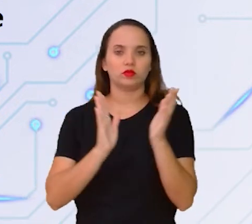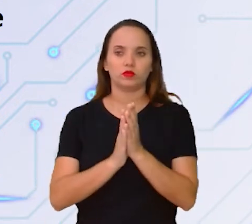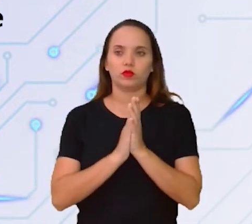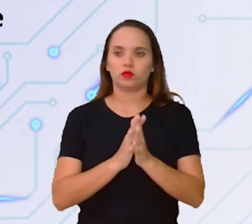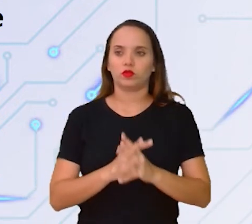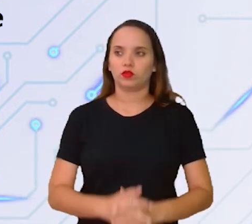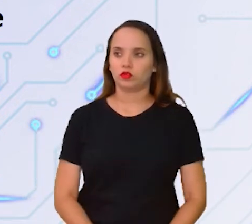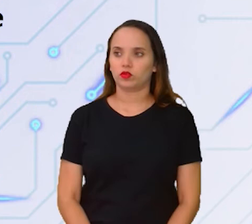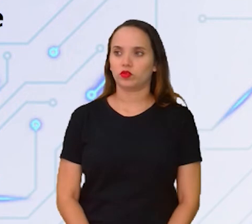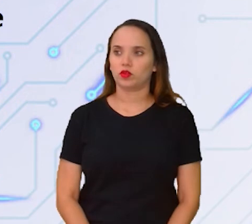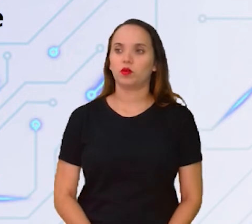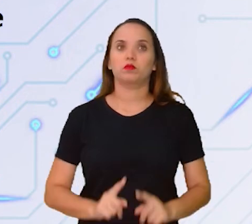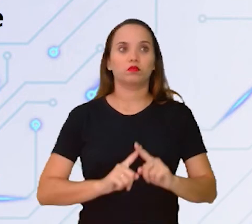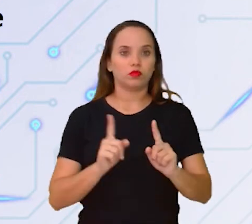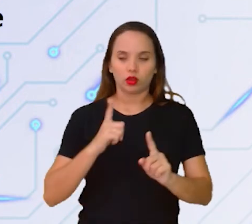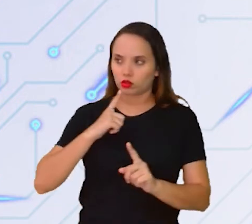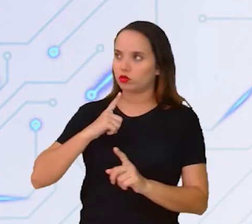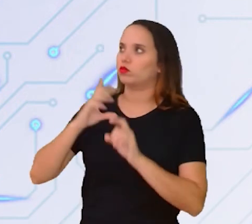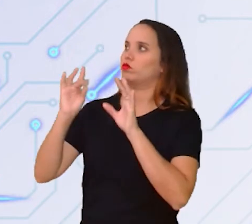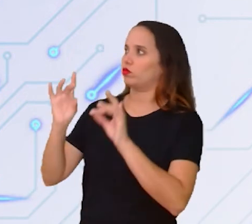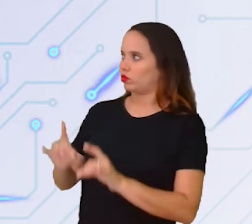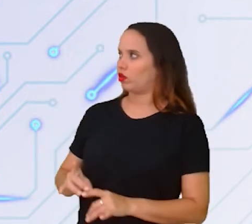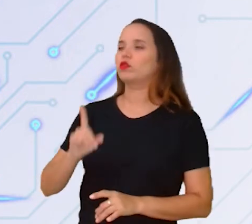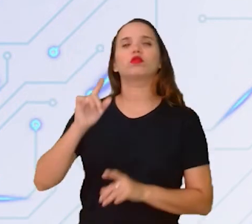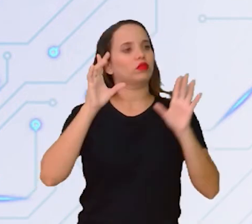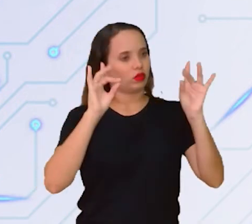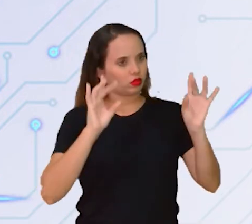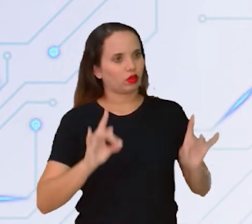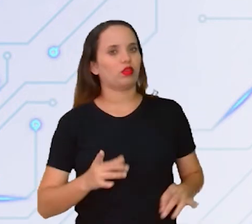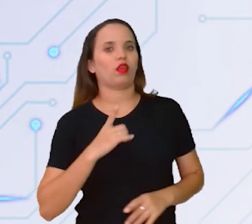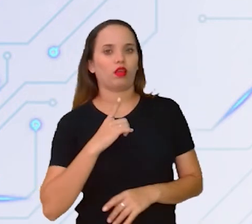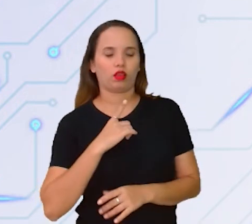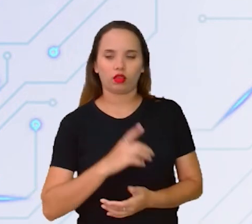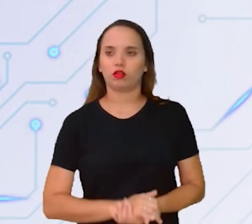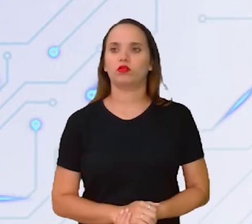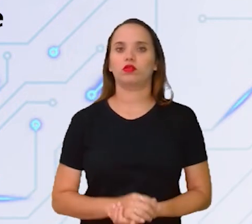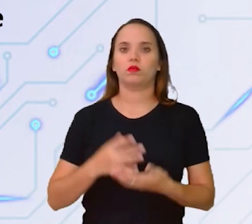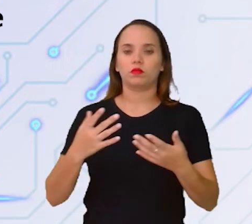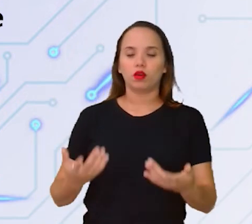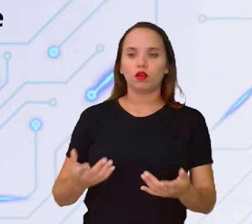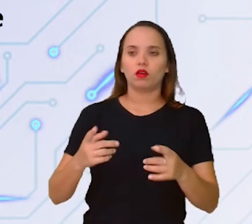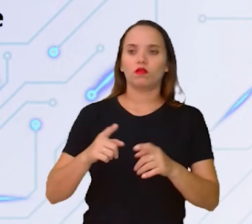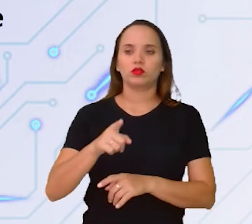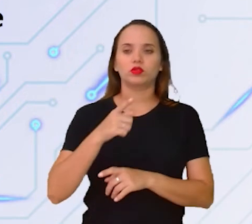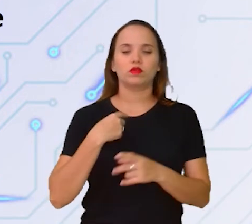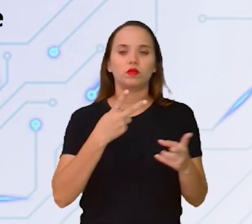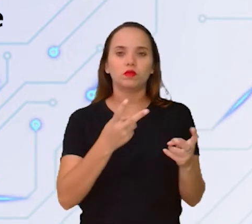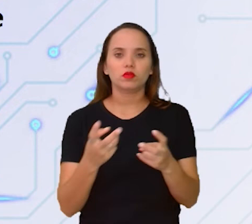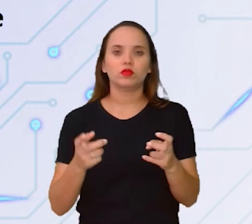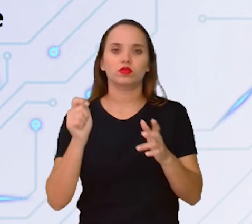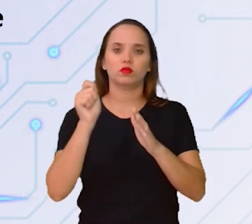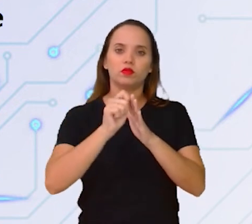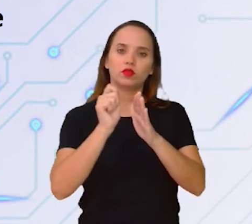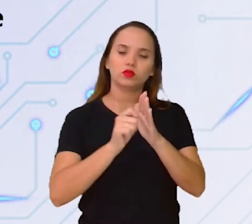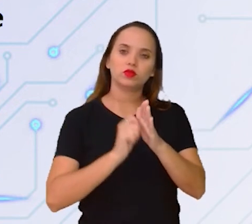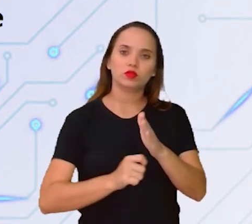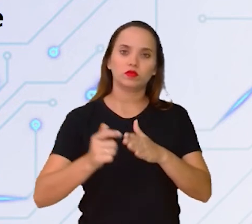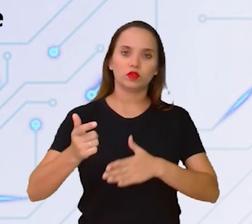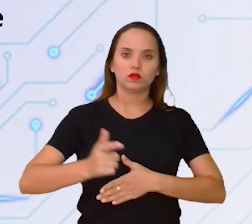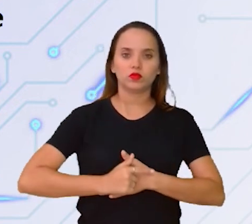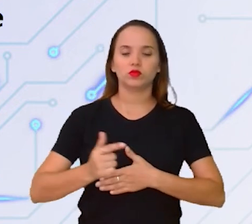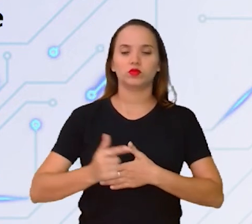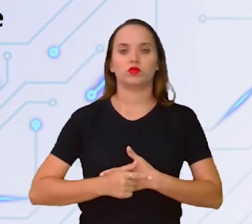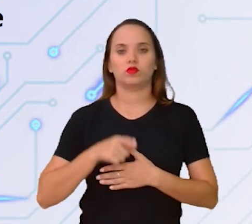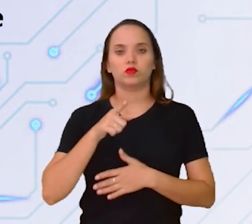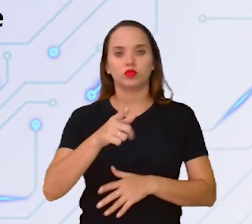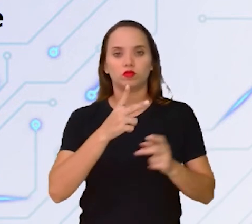Mas além disso, tem um detalhe. Além disso, você vai escrever a função, você